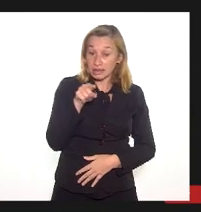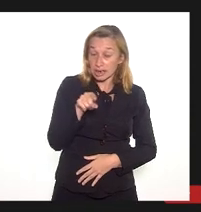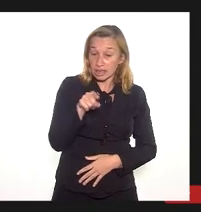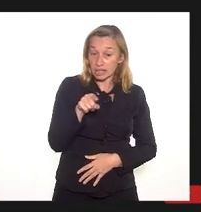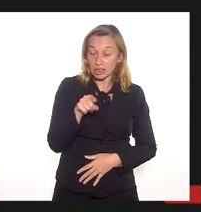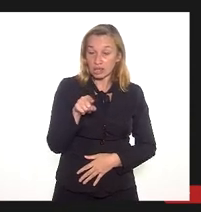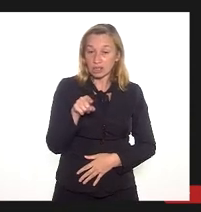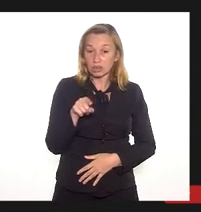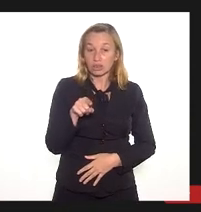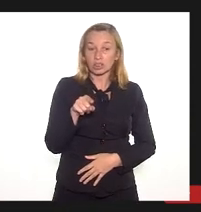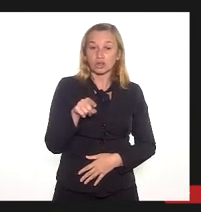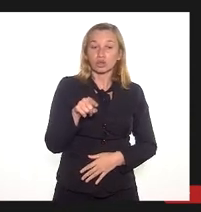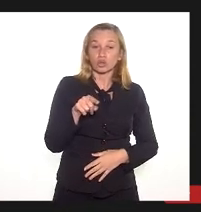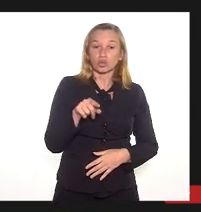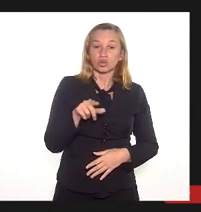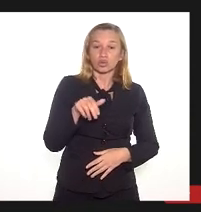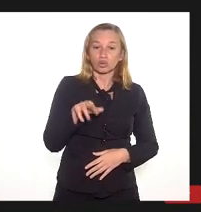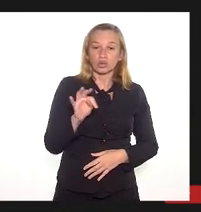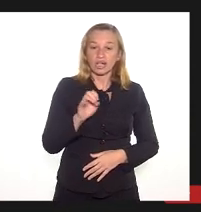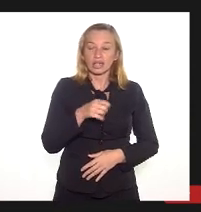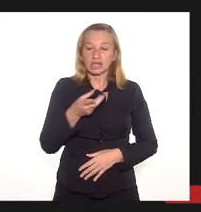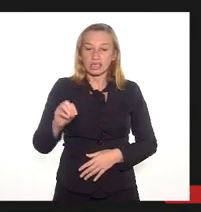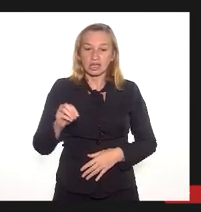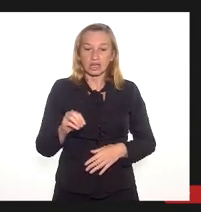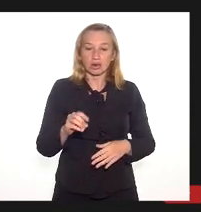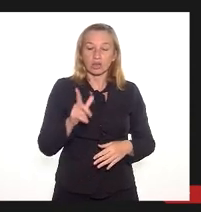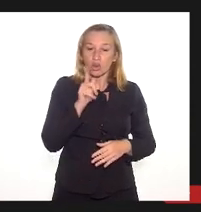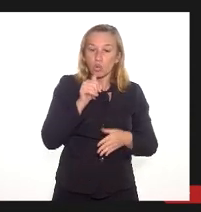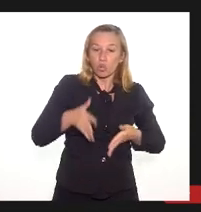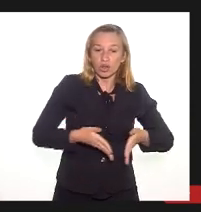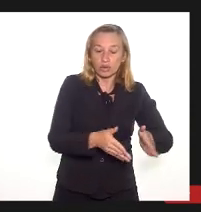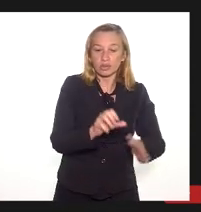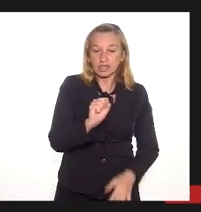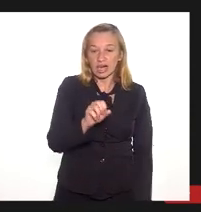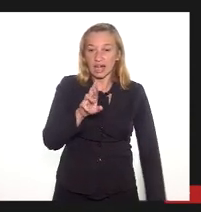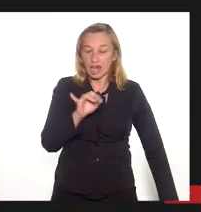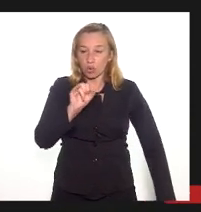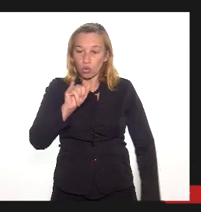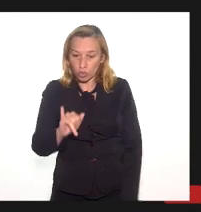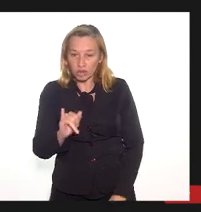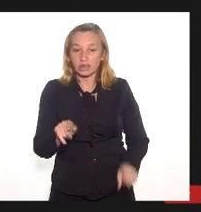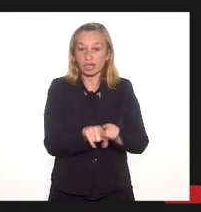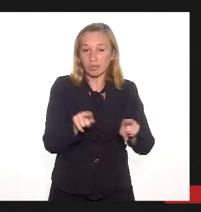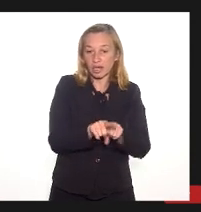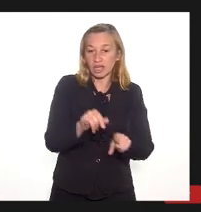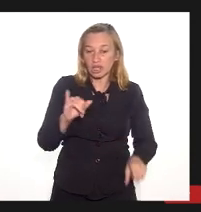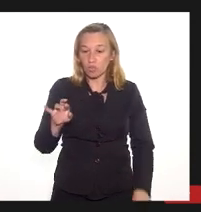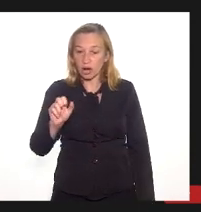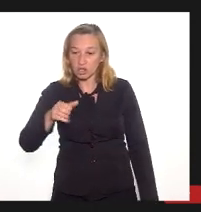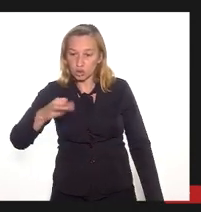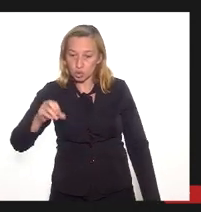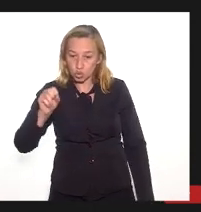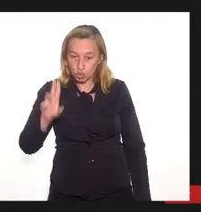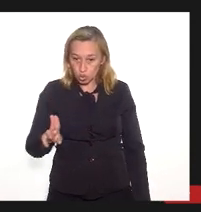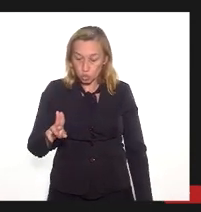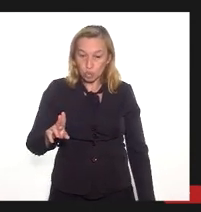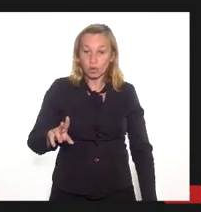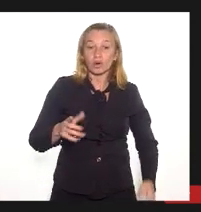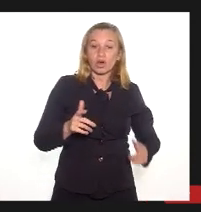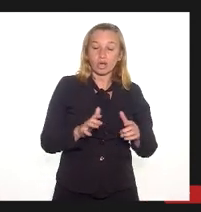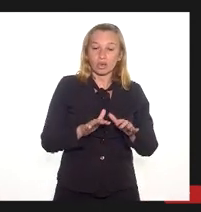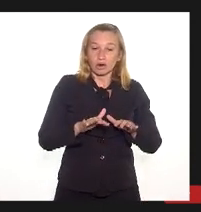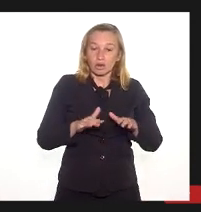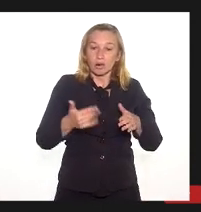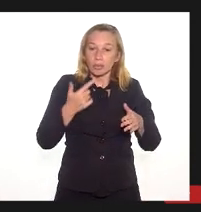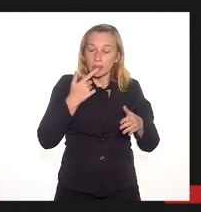planície de inundação enorme, entre os rios Sarapuí e os rios Iguaçu. E o pior, é uma planície de inundação